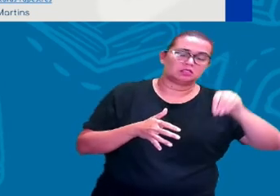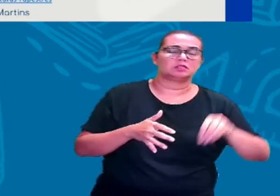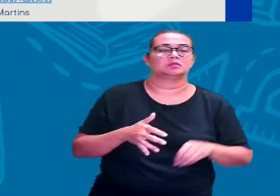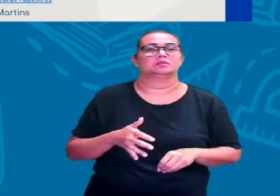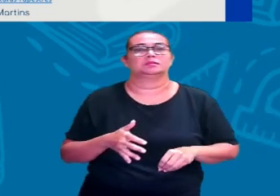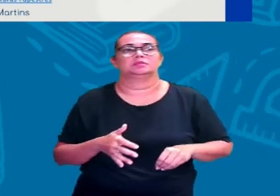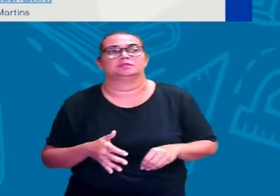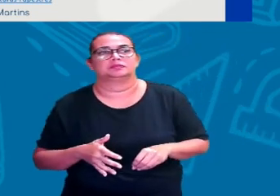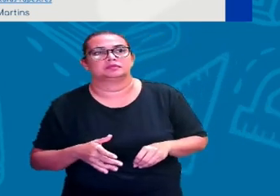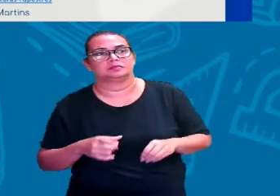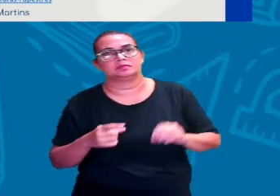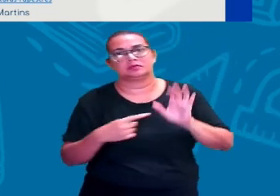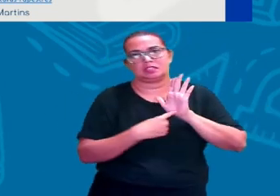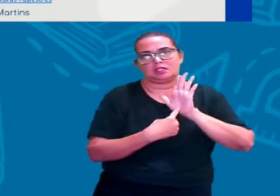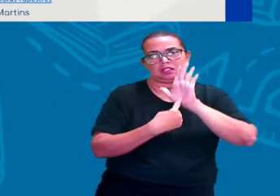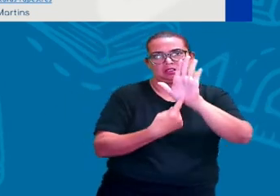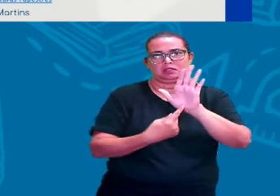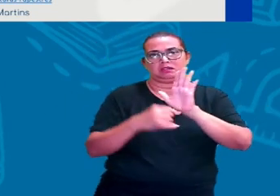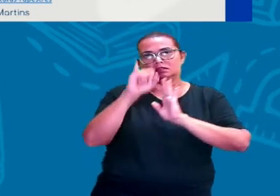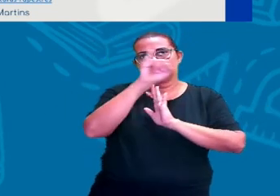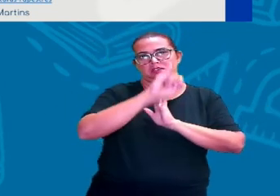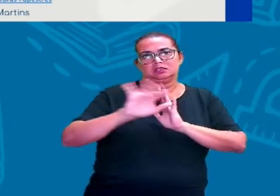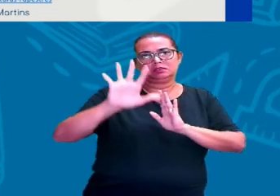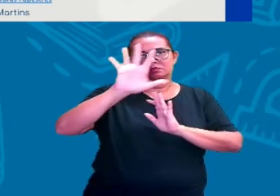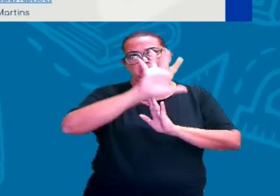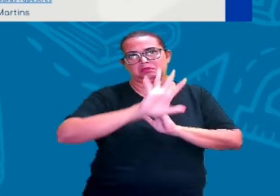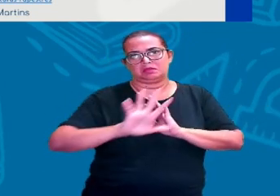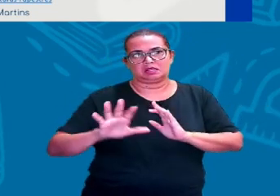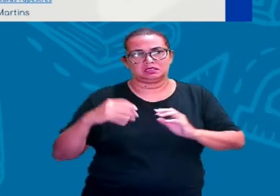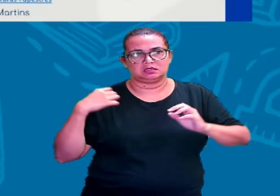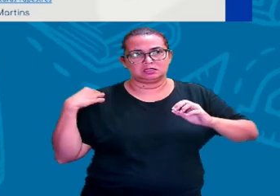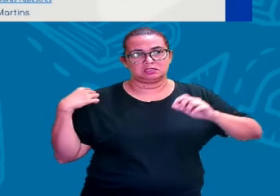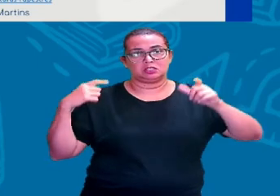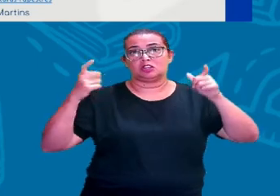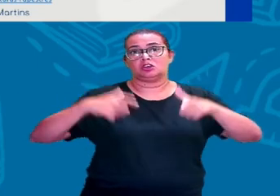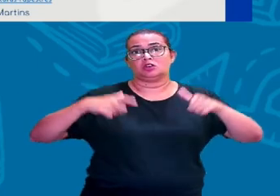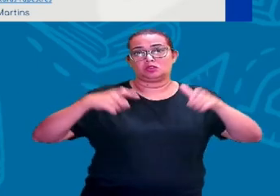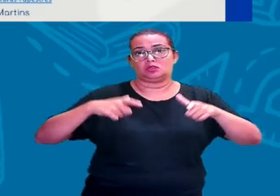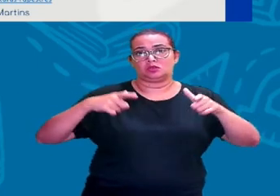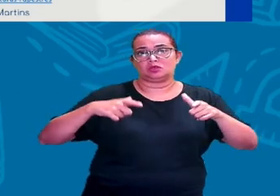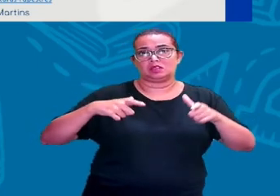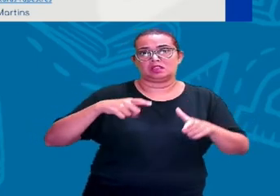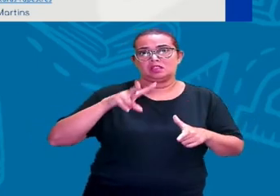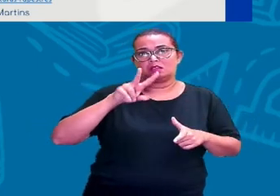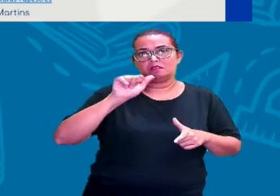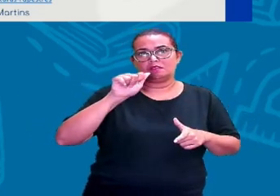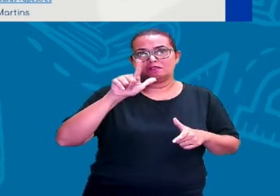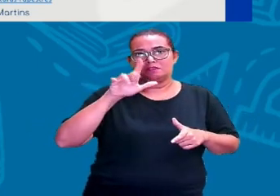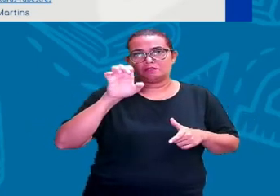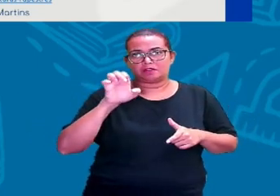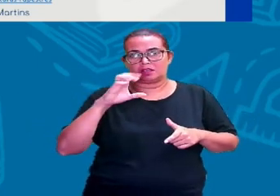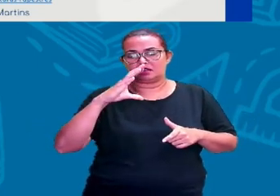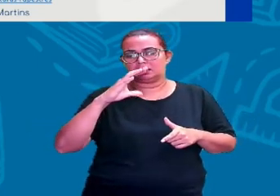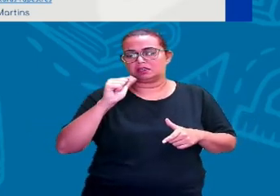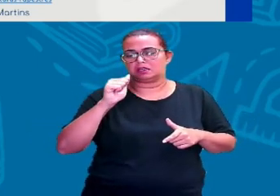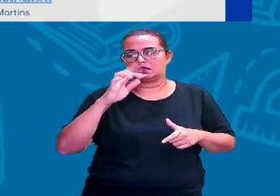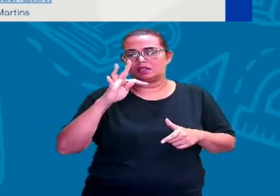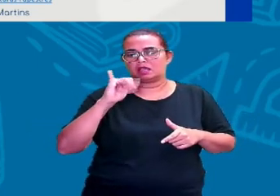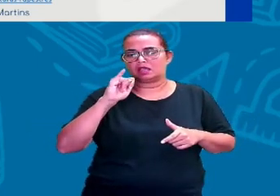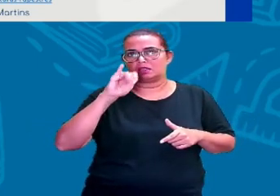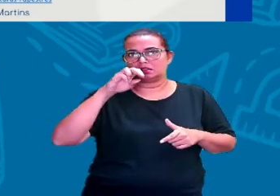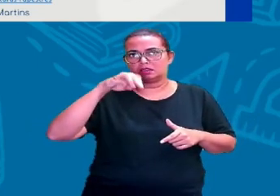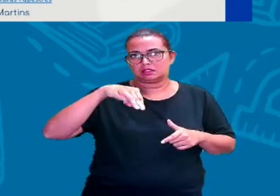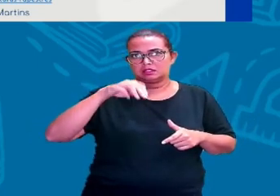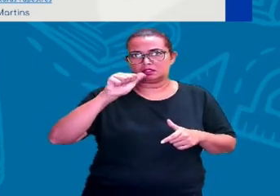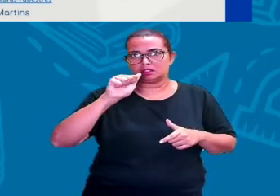Pronto, esse aqui é lá no Vale do Catimbal. Tenho esquecido o nome, mas lembrei. Vale do Catimbal, né? Que fica em